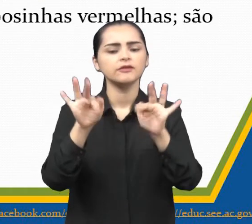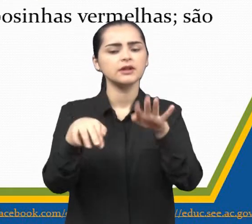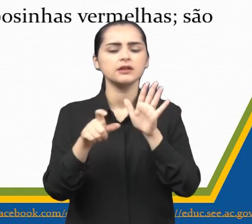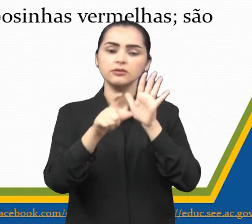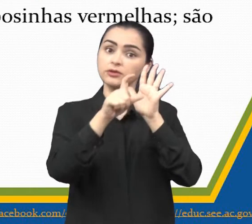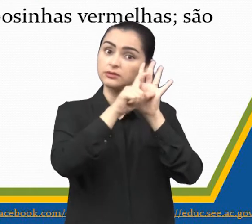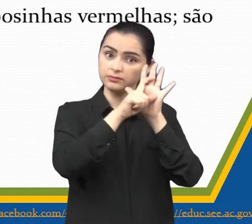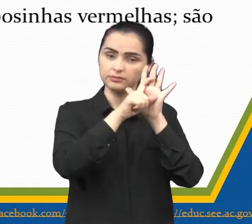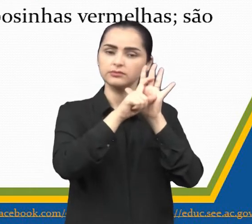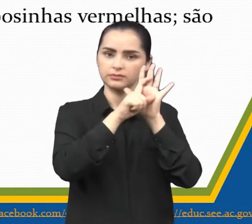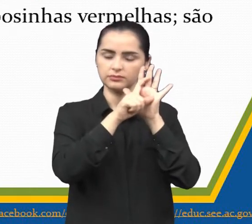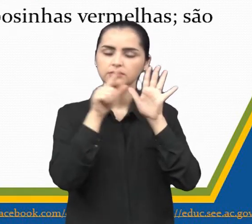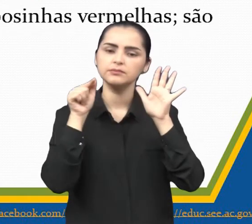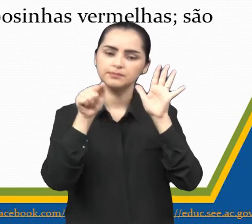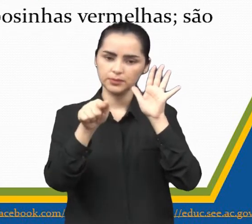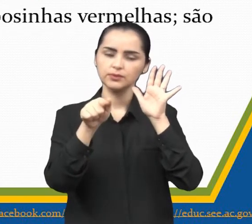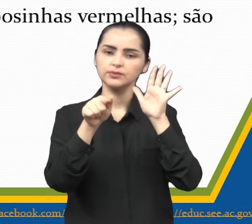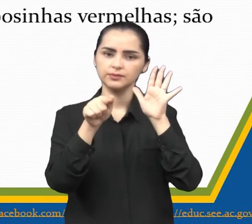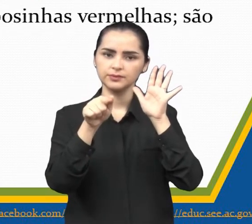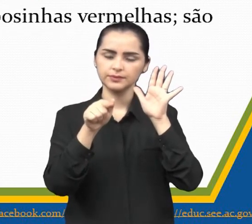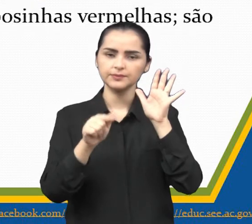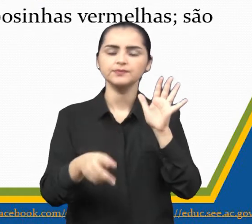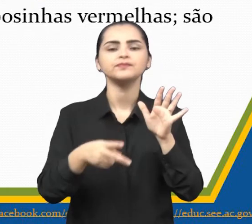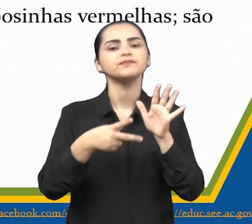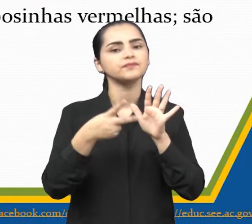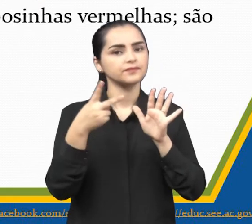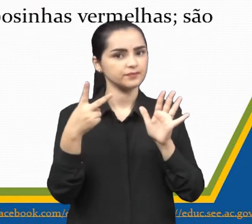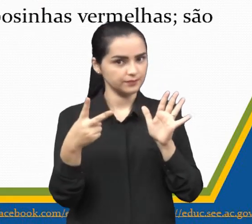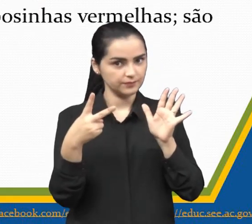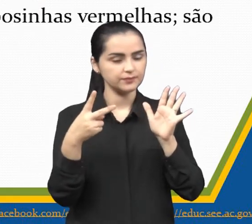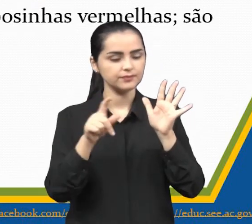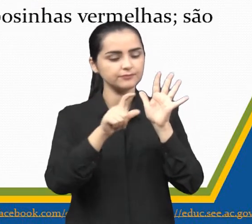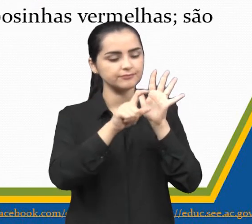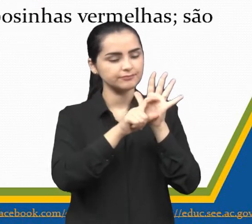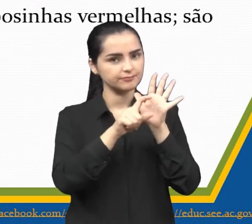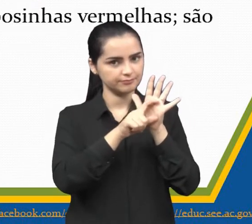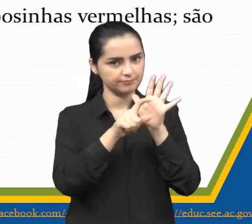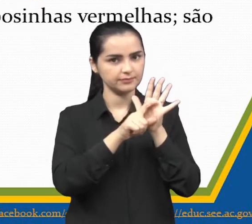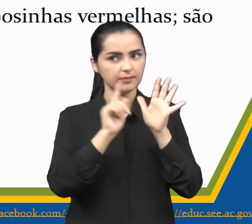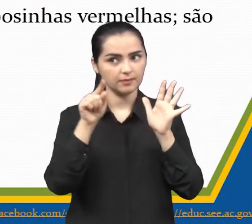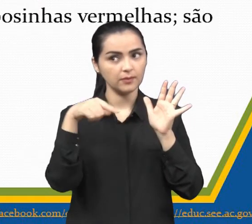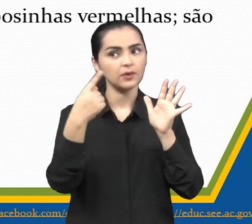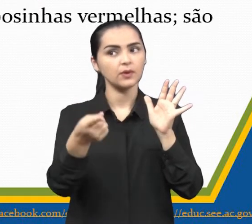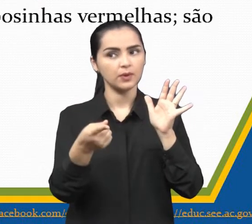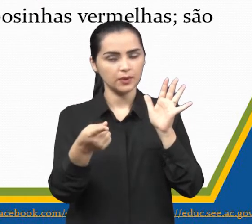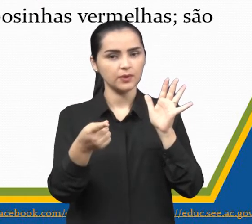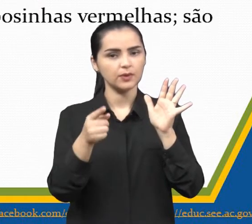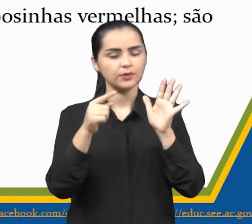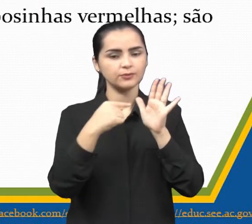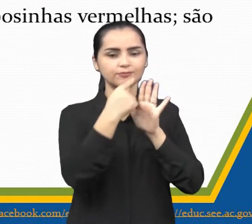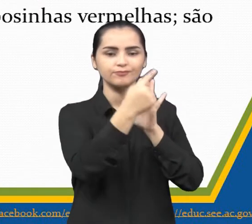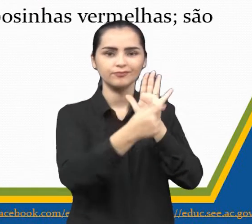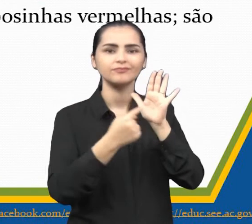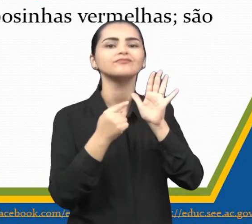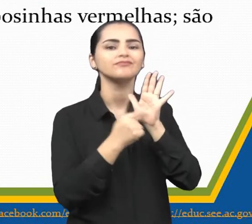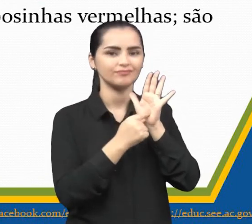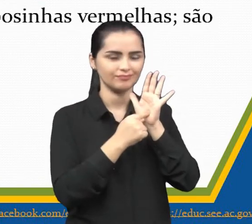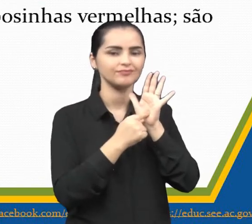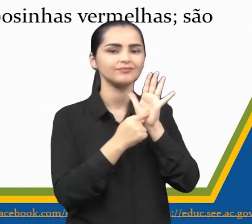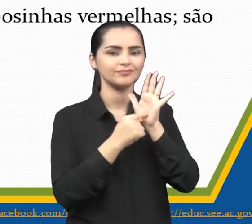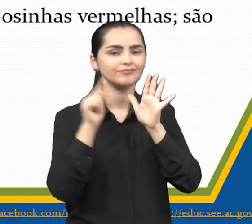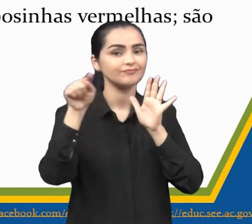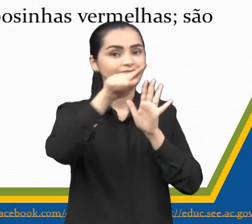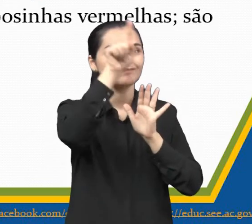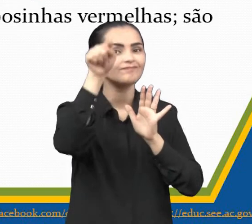parágrafo, ponto final. No segundo parágrafo, a gente vai ver outro sinal, que é o sinal de interrogação,